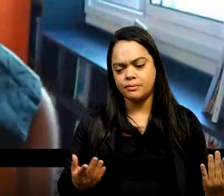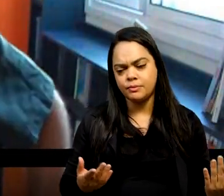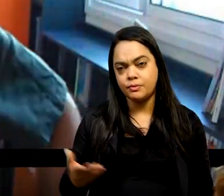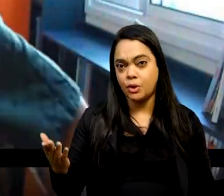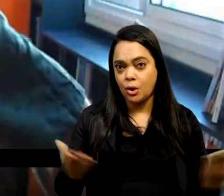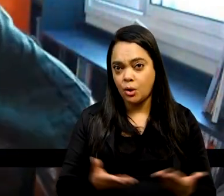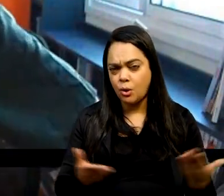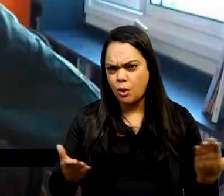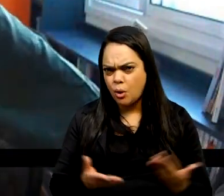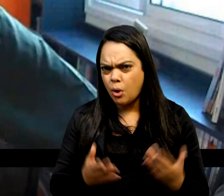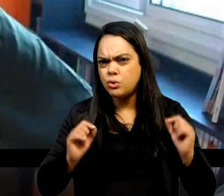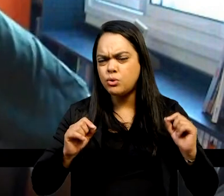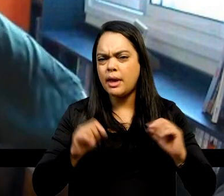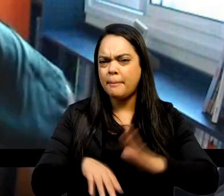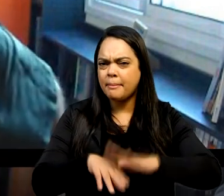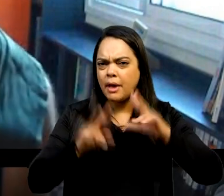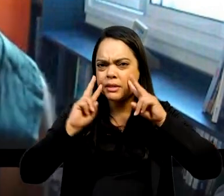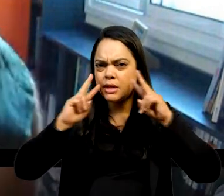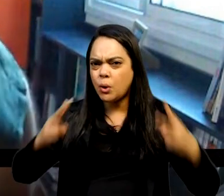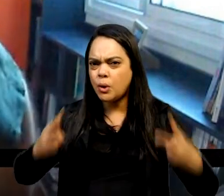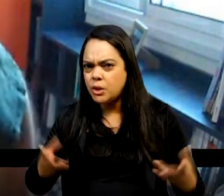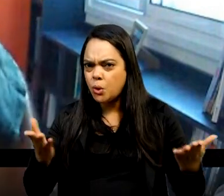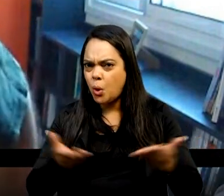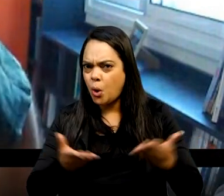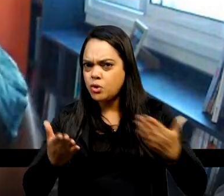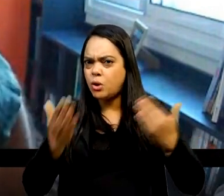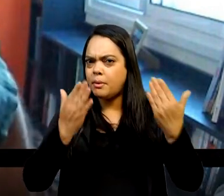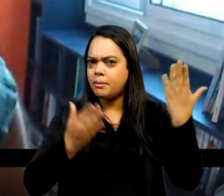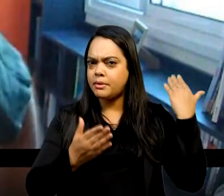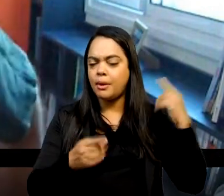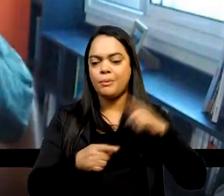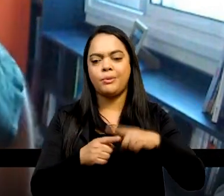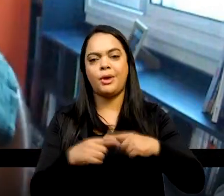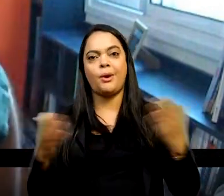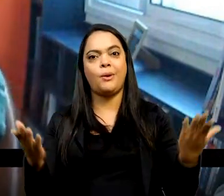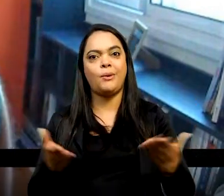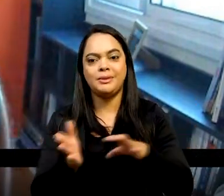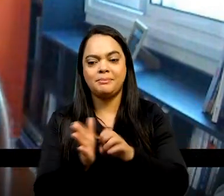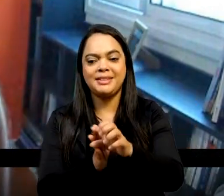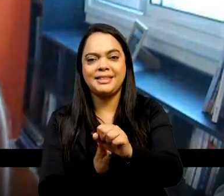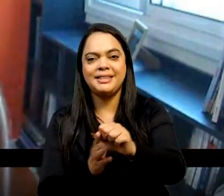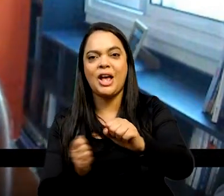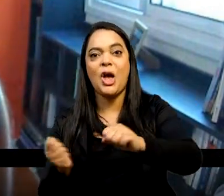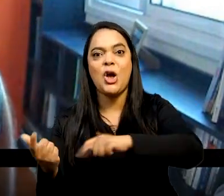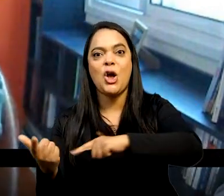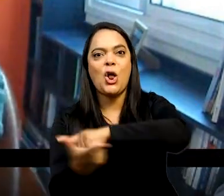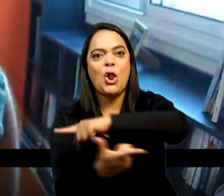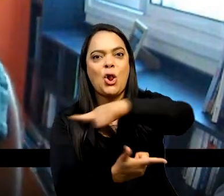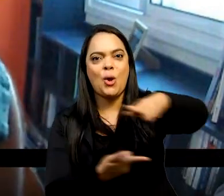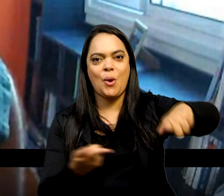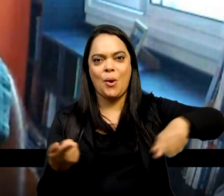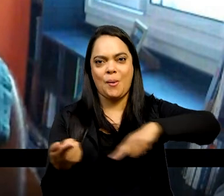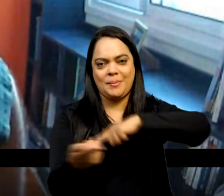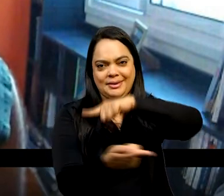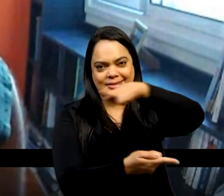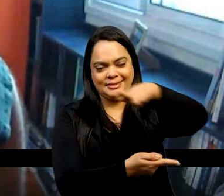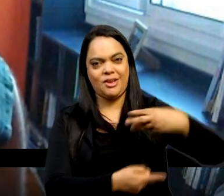antes? Porque nós vivemos num momento de globalização das nossas pesquisas, da vivência